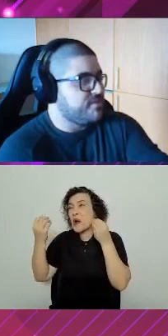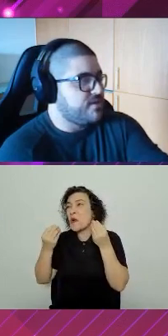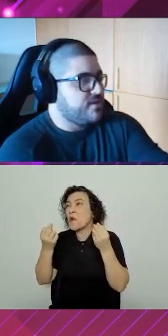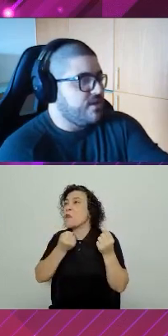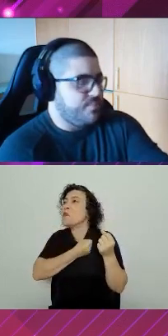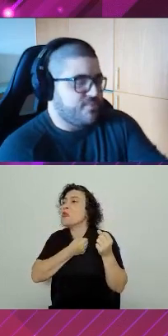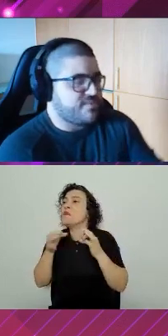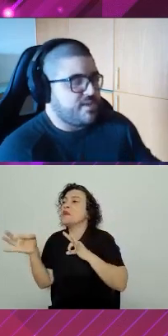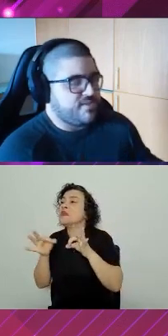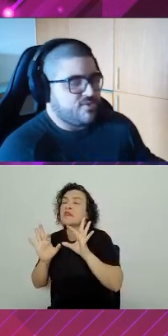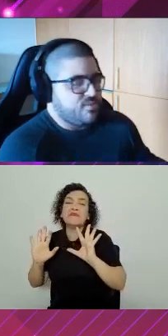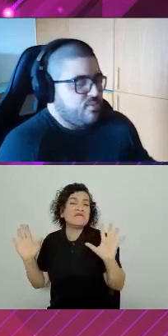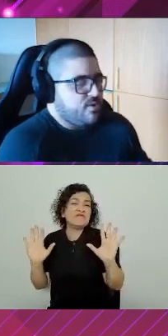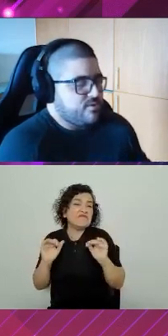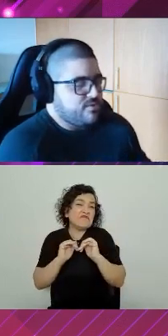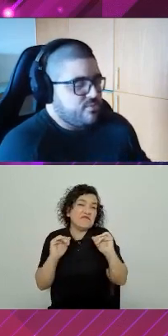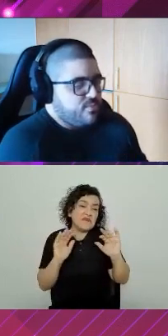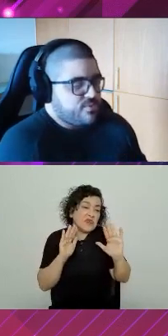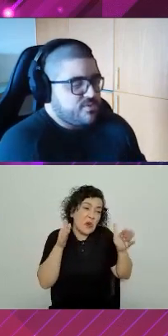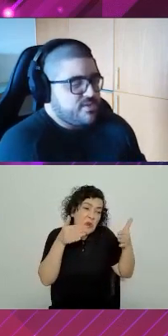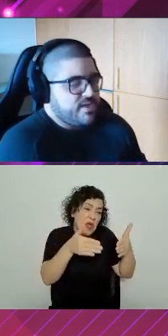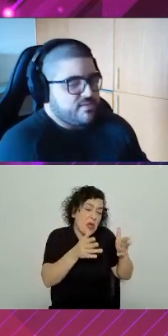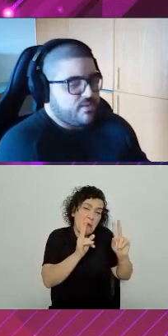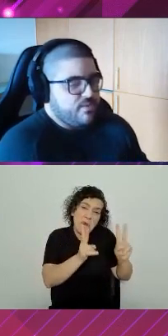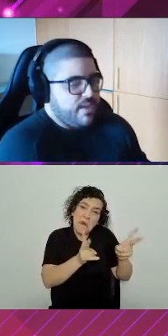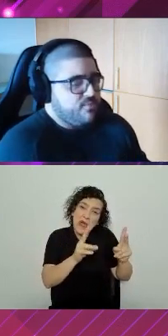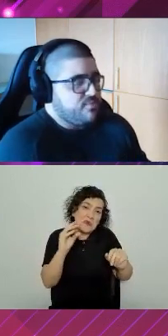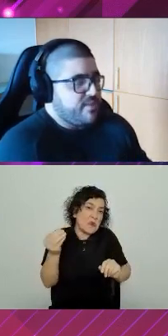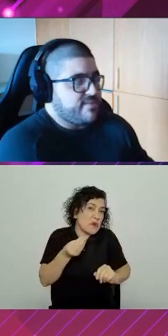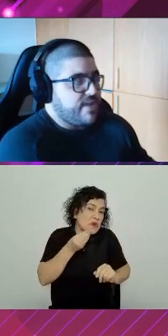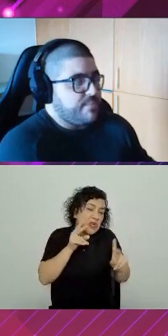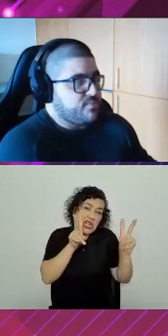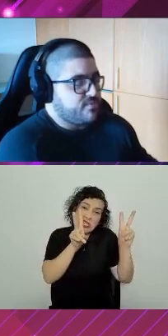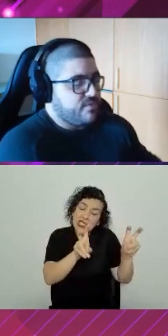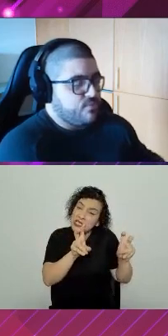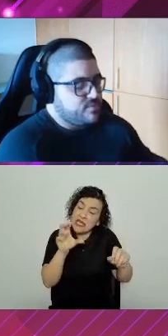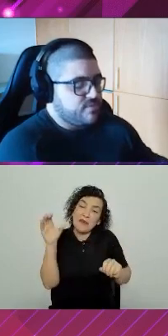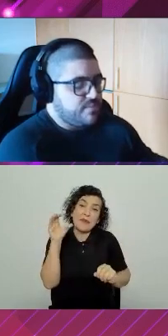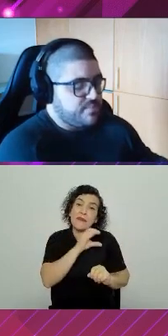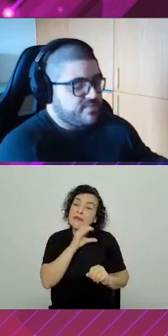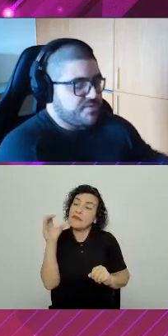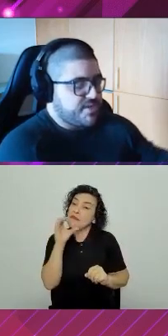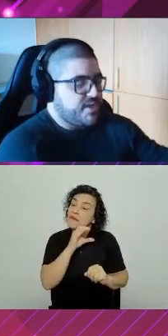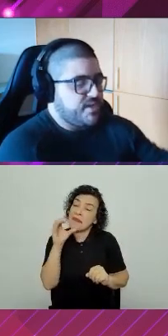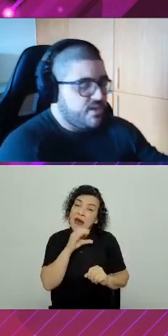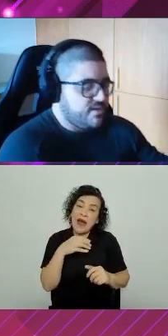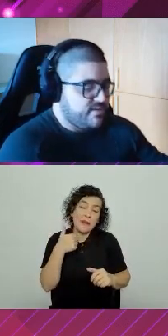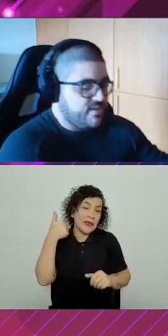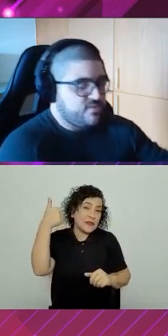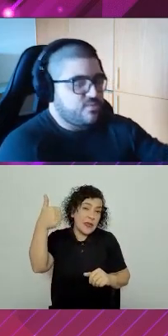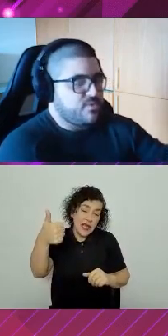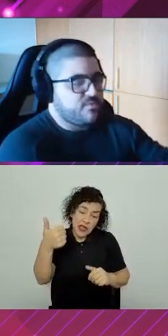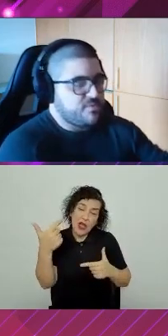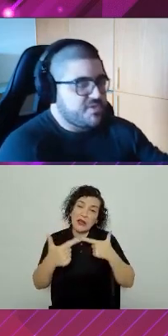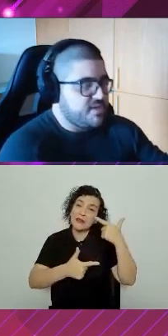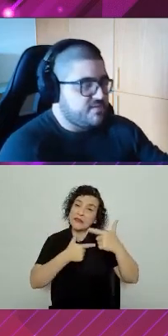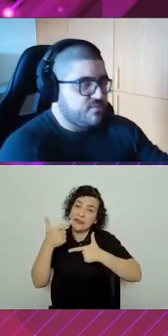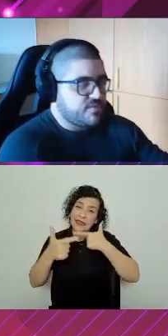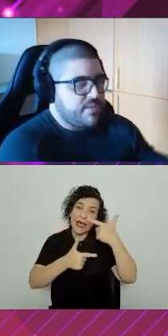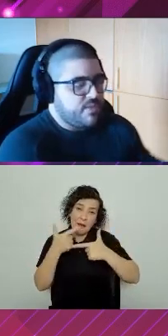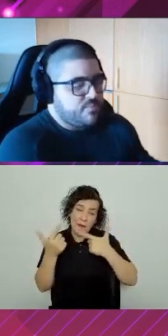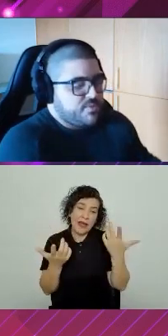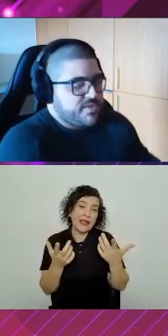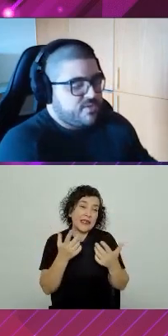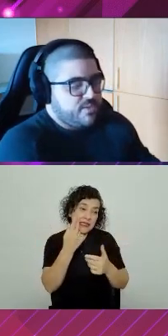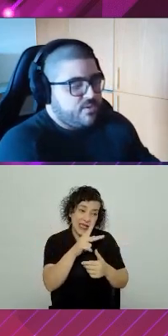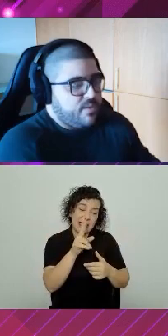feito. Eu posso trabalhar só no meu módulo, no meu oportunidades. Então, é muito mais rápido para eu ser útil na empresa que eu cheguei, se eles usam micro front-end. Se eu